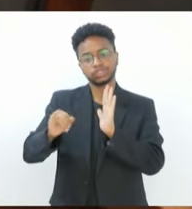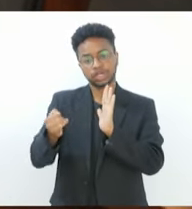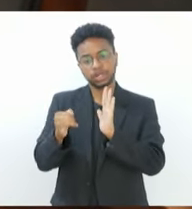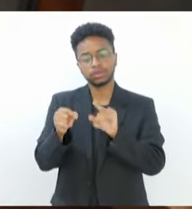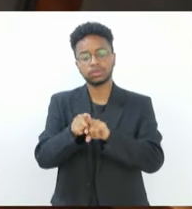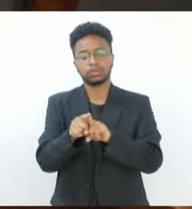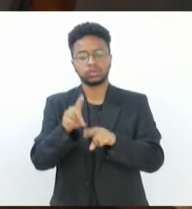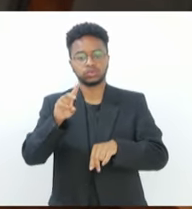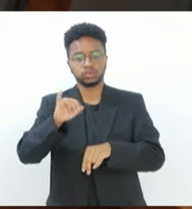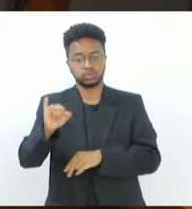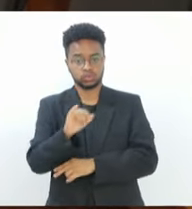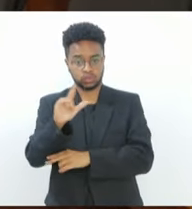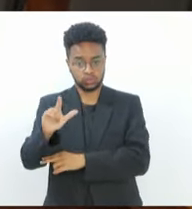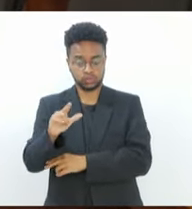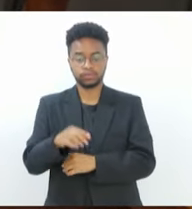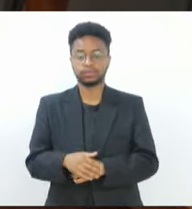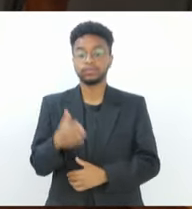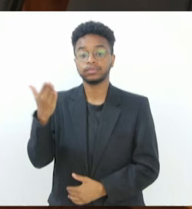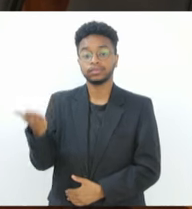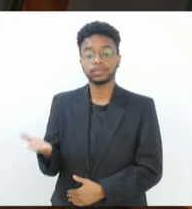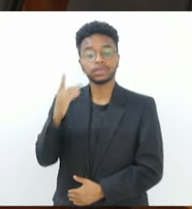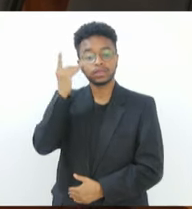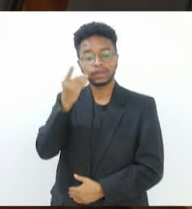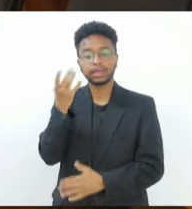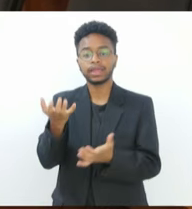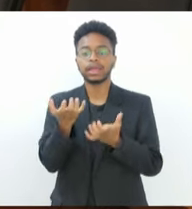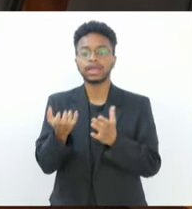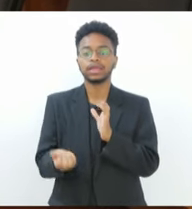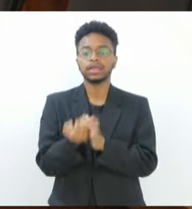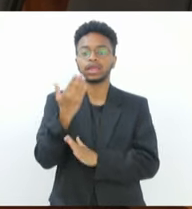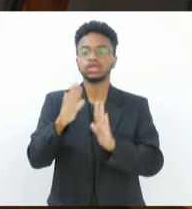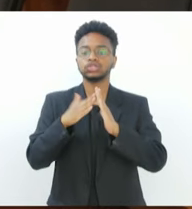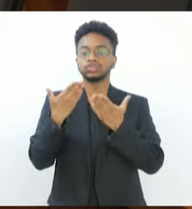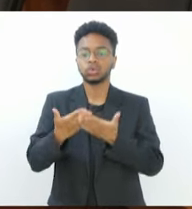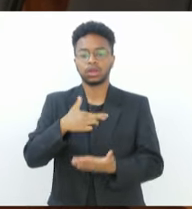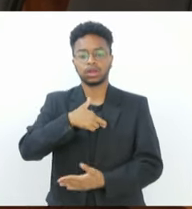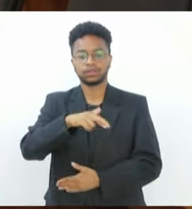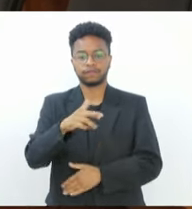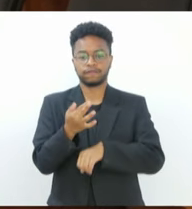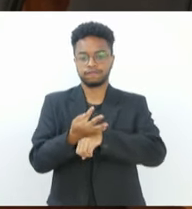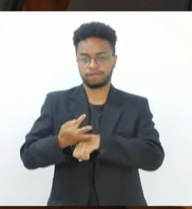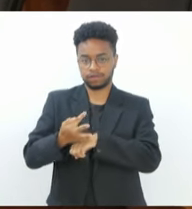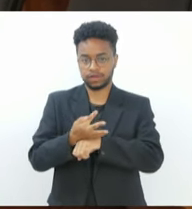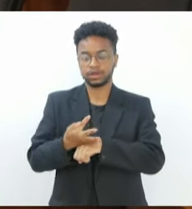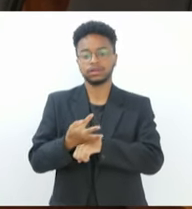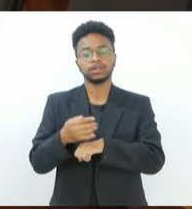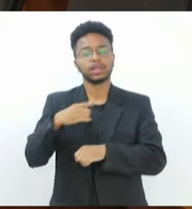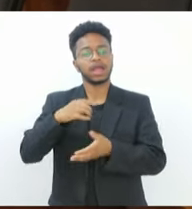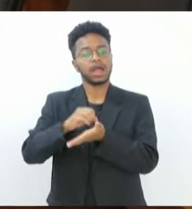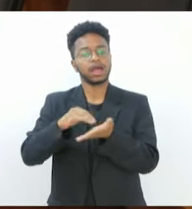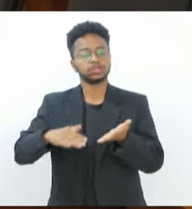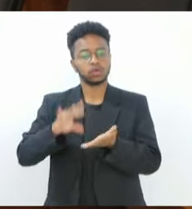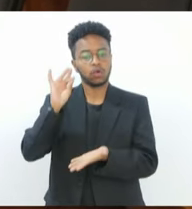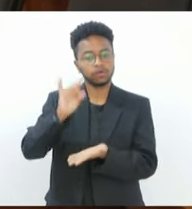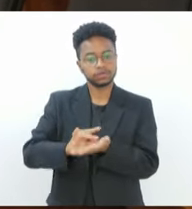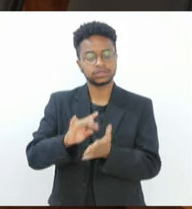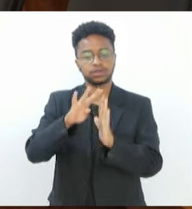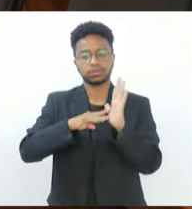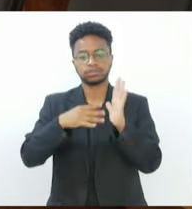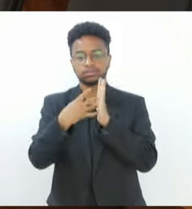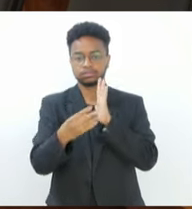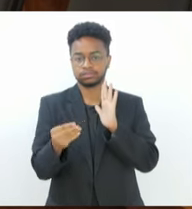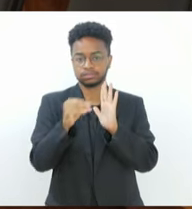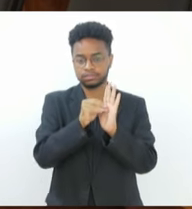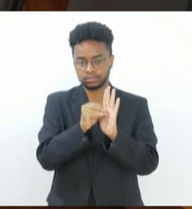e de julho. A parlamentar quer instituir o programa Escola Religiosa de Férias como atividade oficial nos calendários